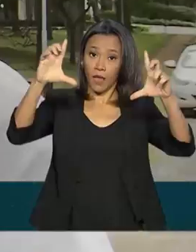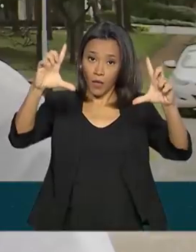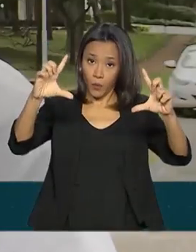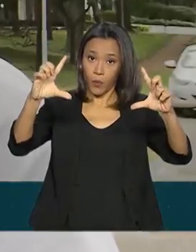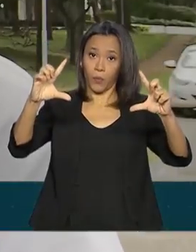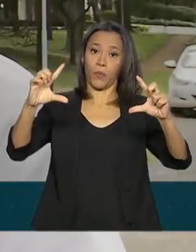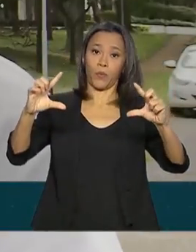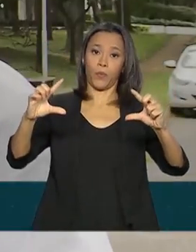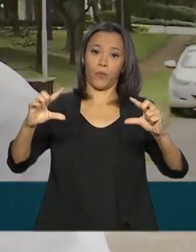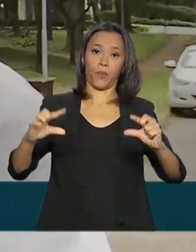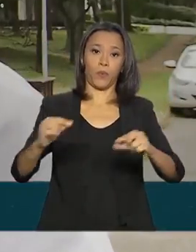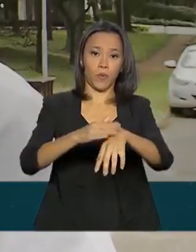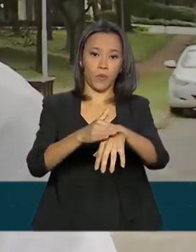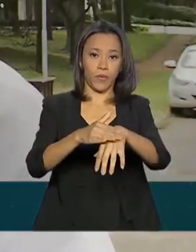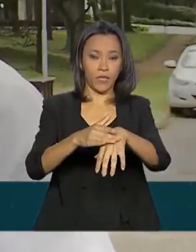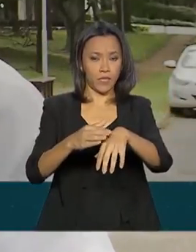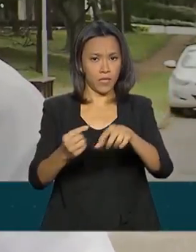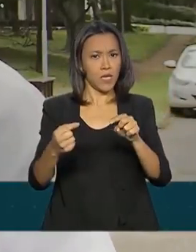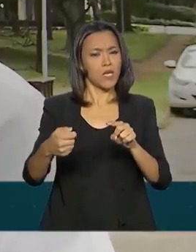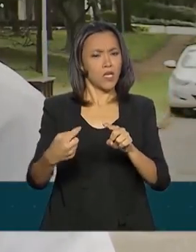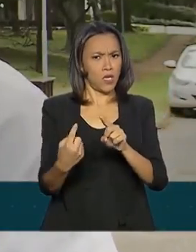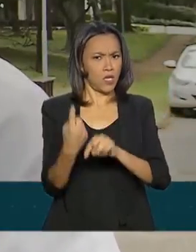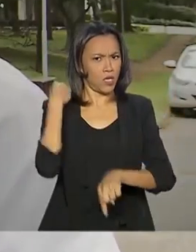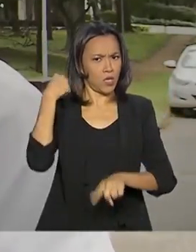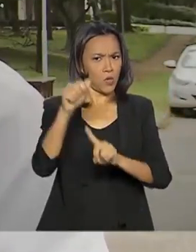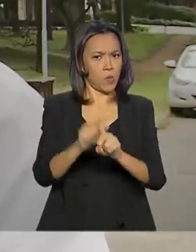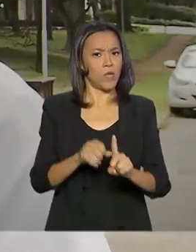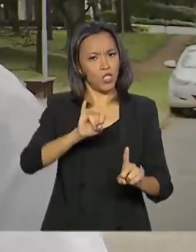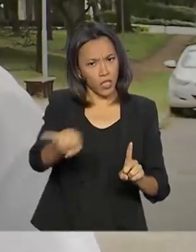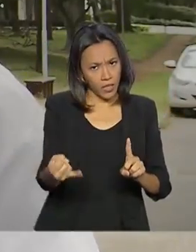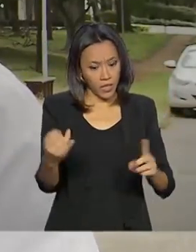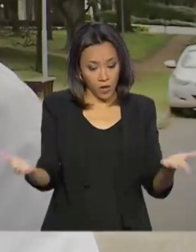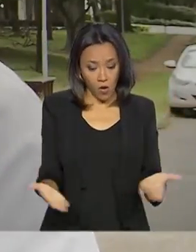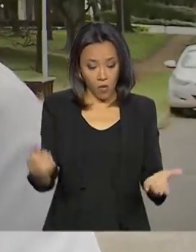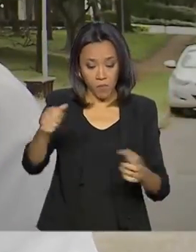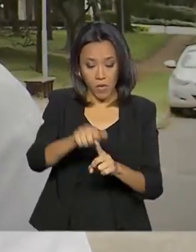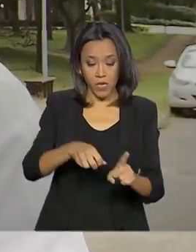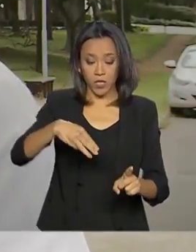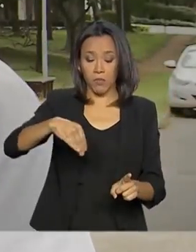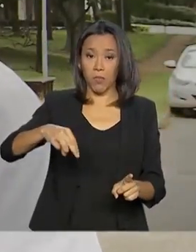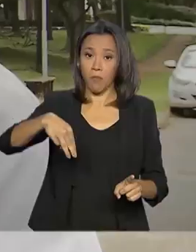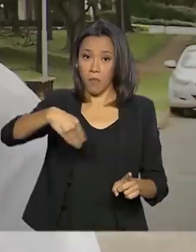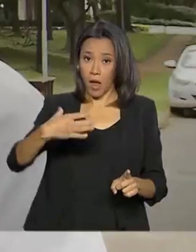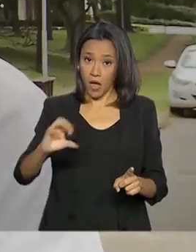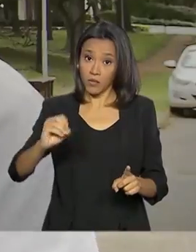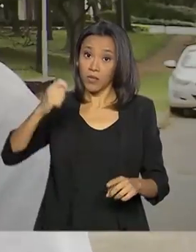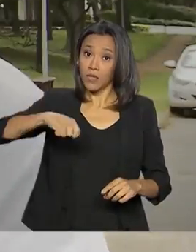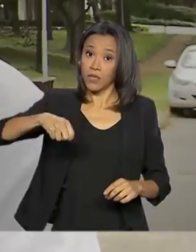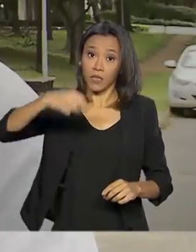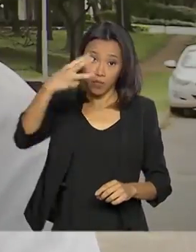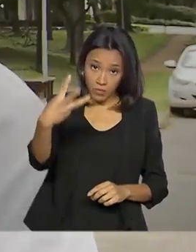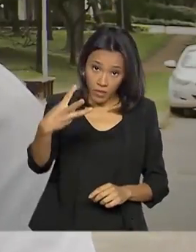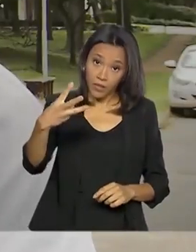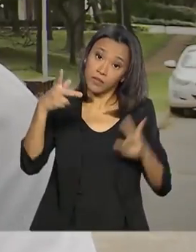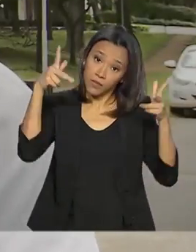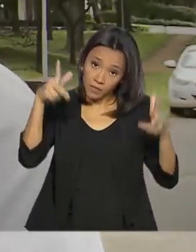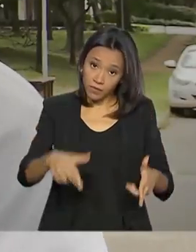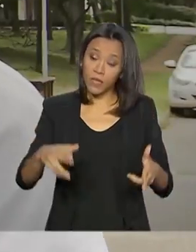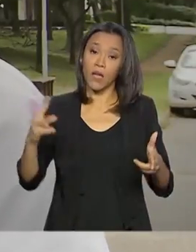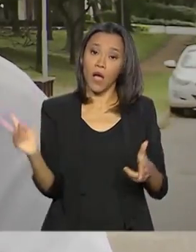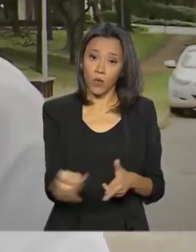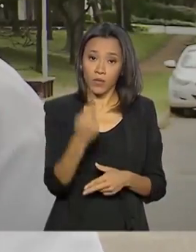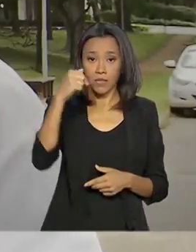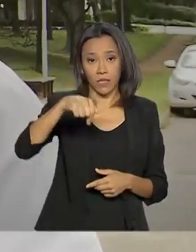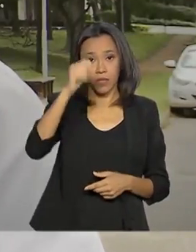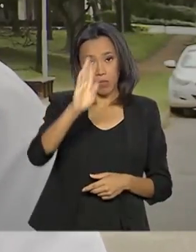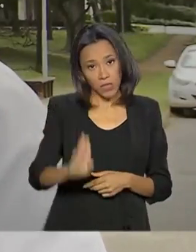transmissão, e começou em janeiro, estamos em março, o que se imagina que em três meses também esse comportamento vá se repetir aqui. que